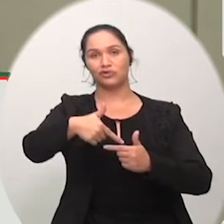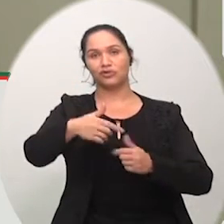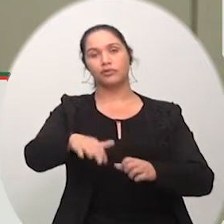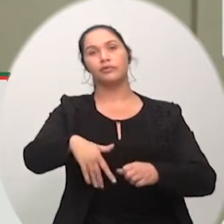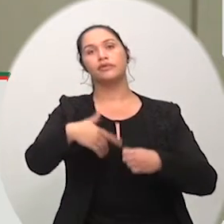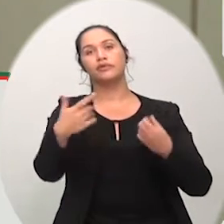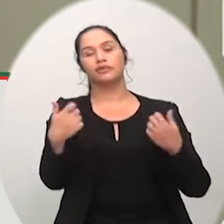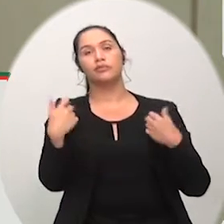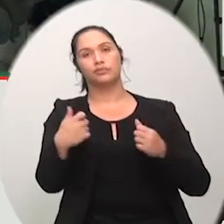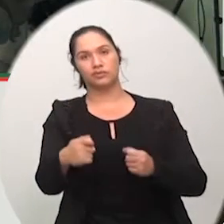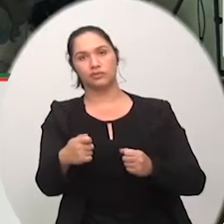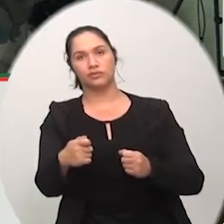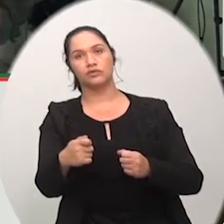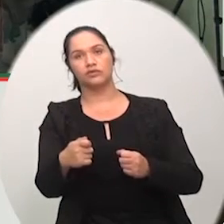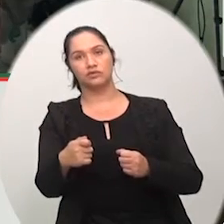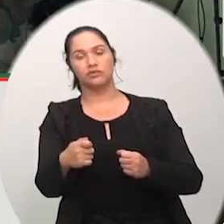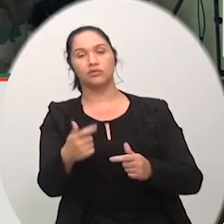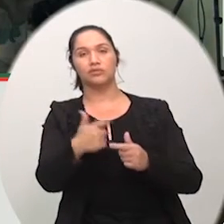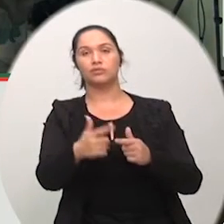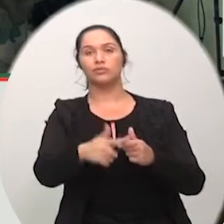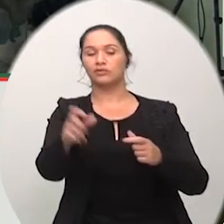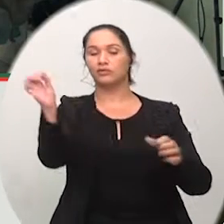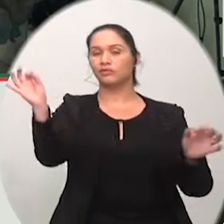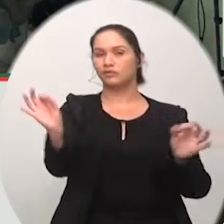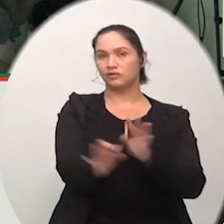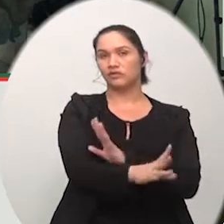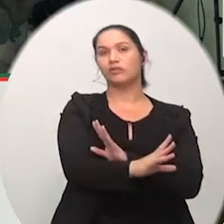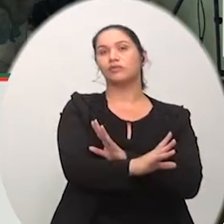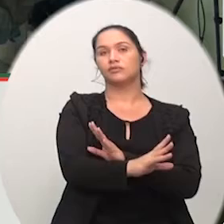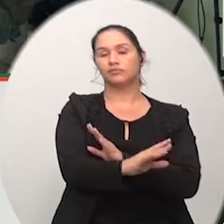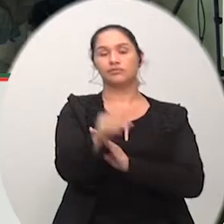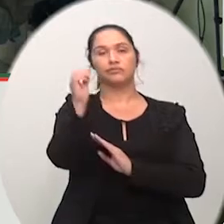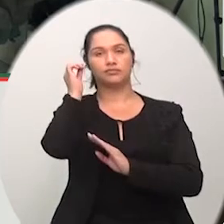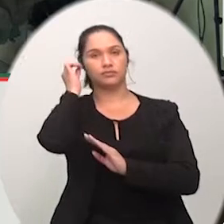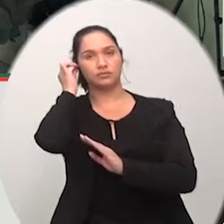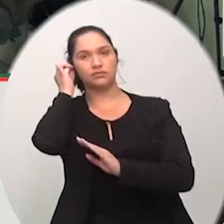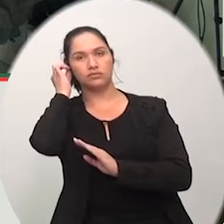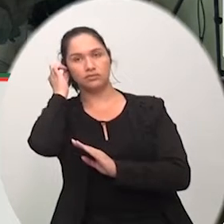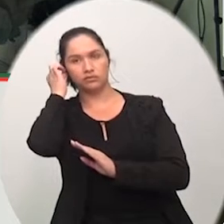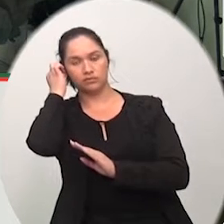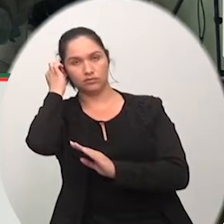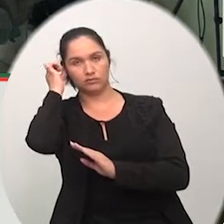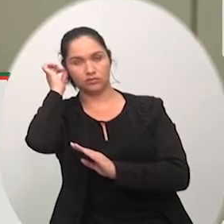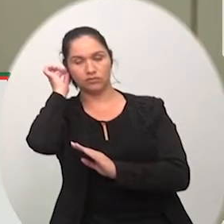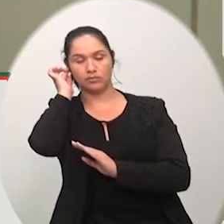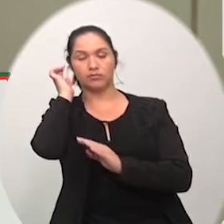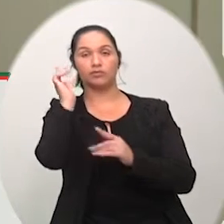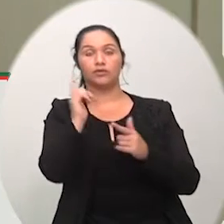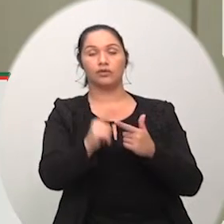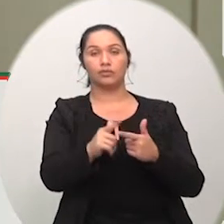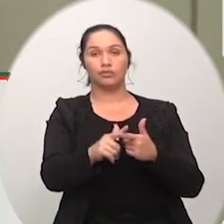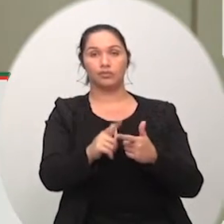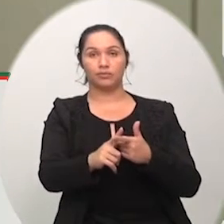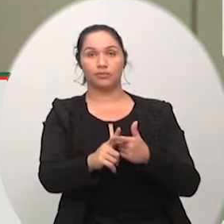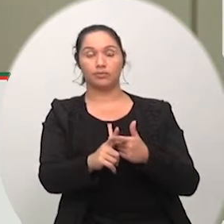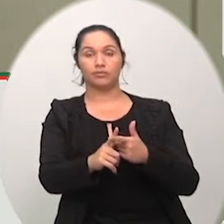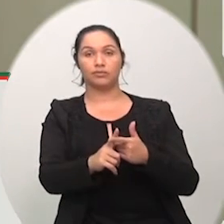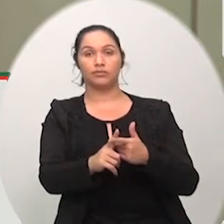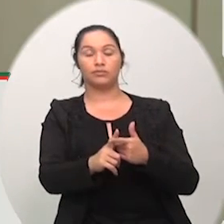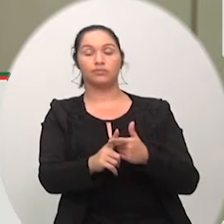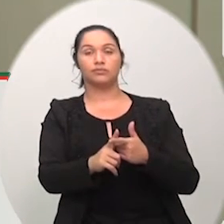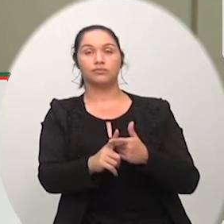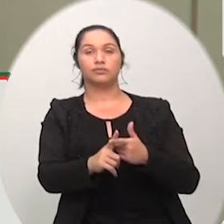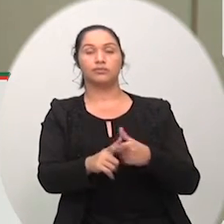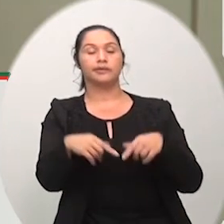e vamos barrar definitivamente vamos sepultar isso né de uma forma definida